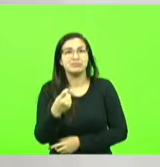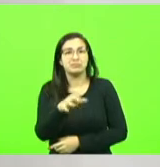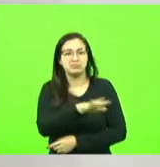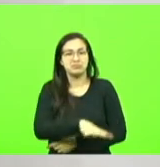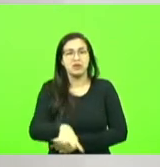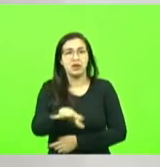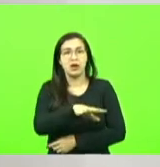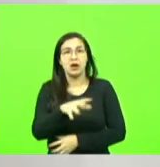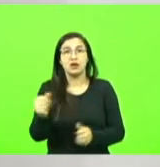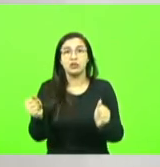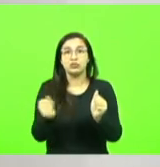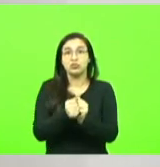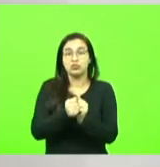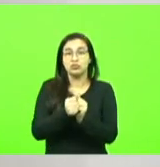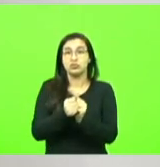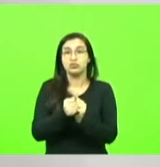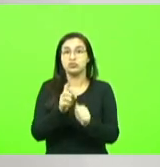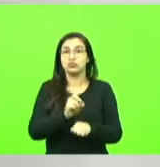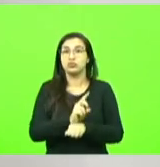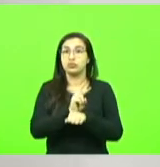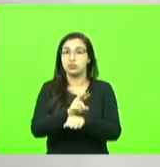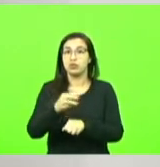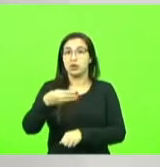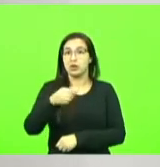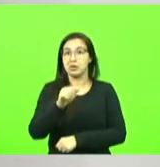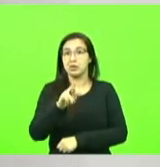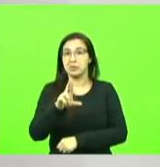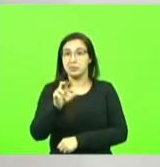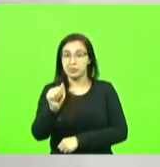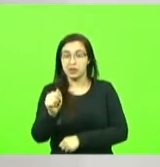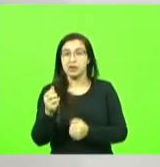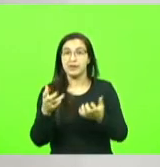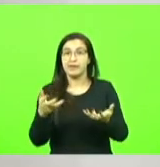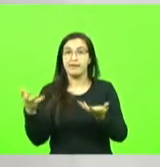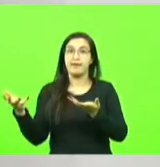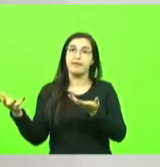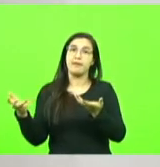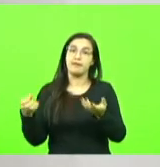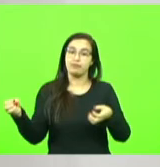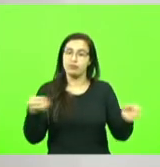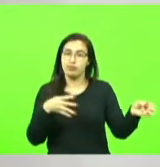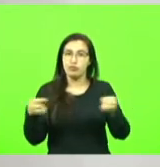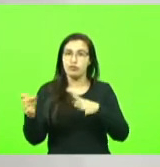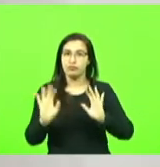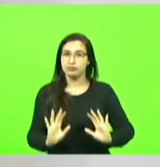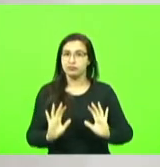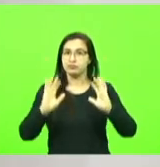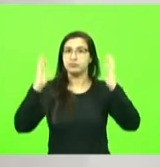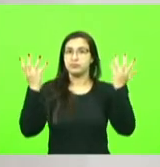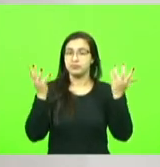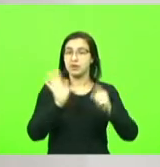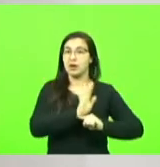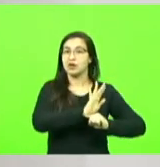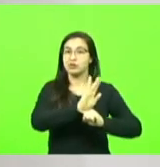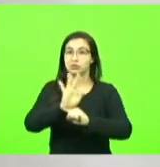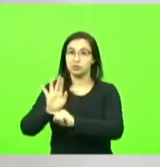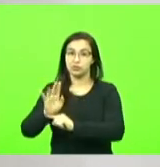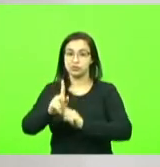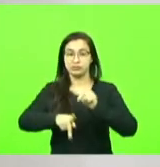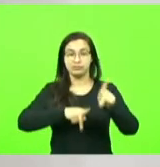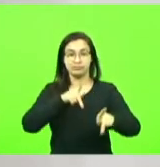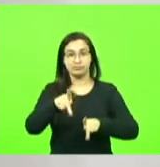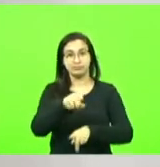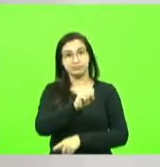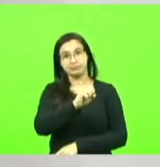doutora Mayra para tentarmos trazer eventos e capacitações a fim de beneficiar a população catarinense